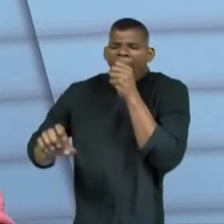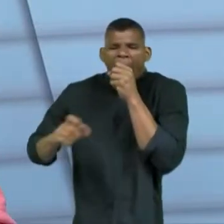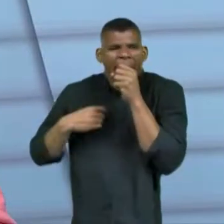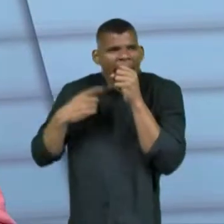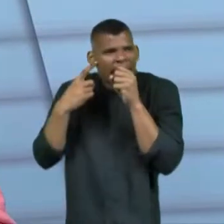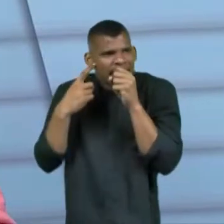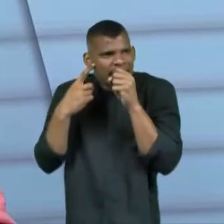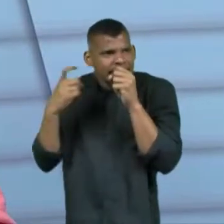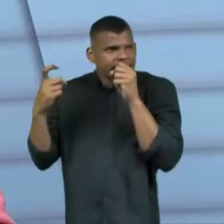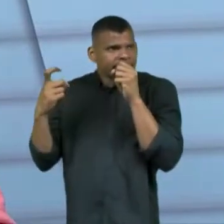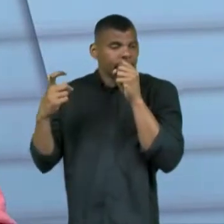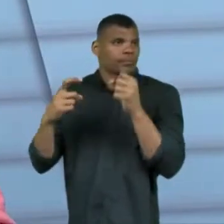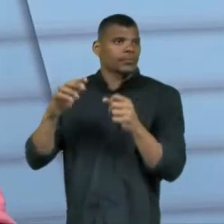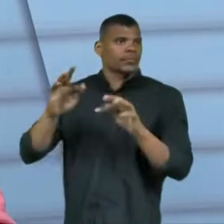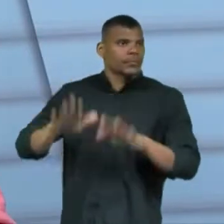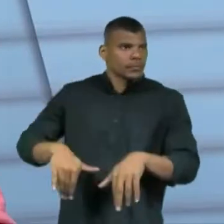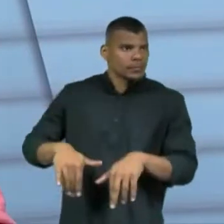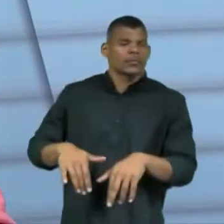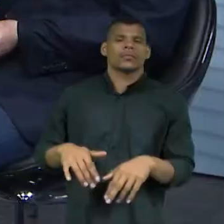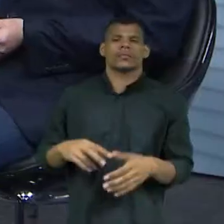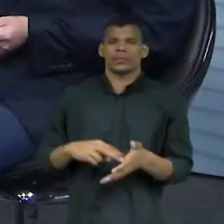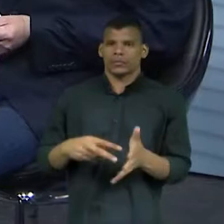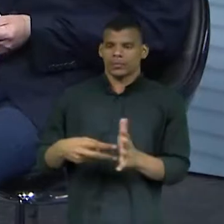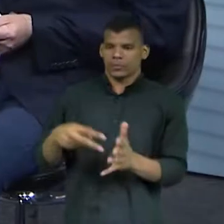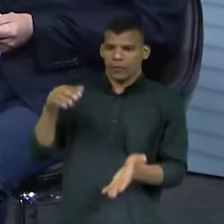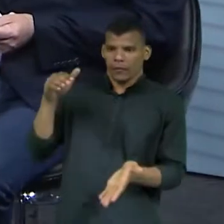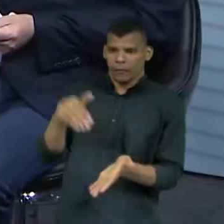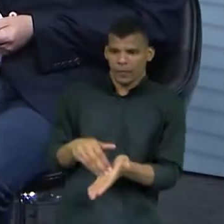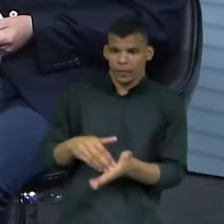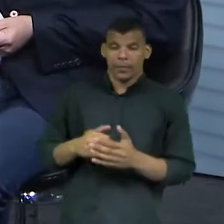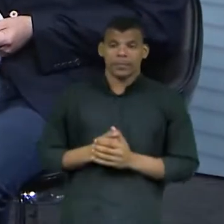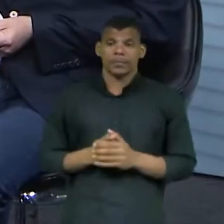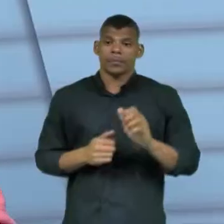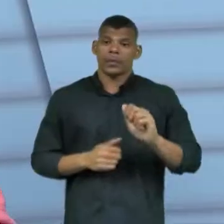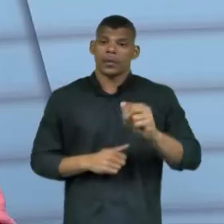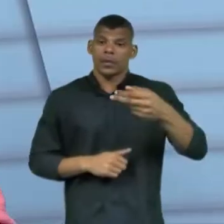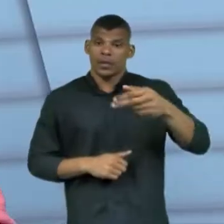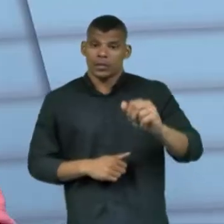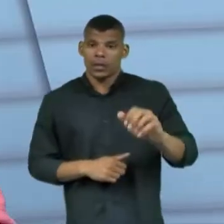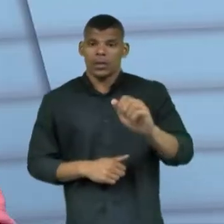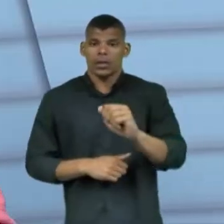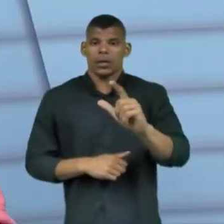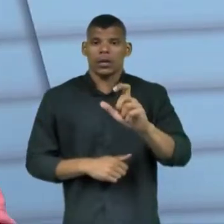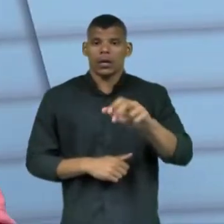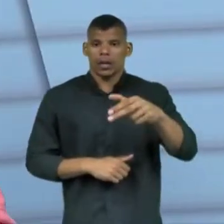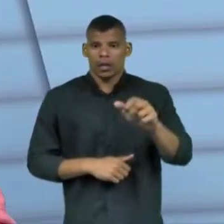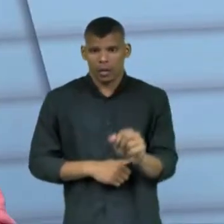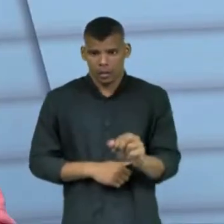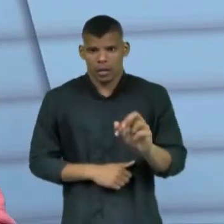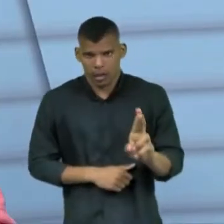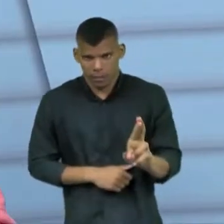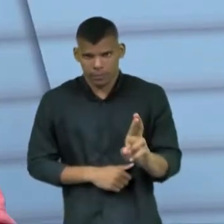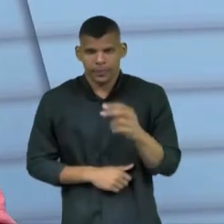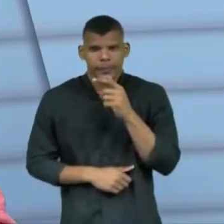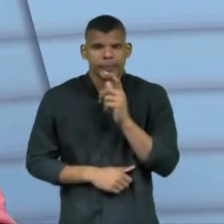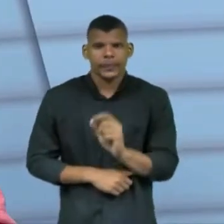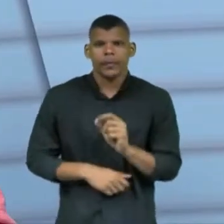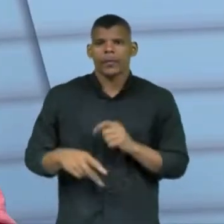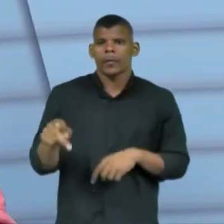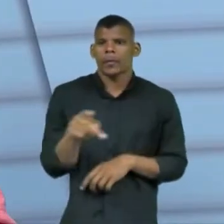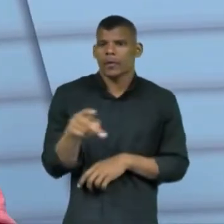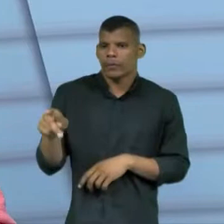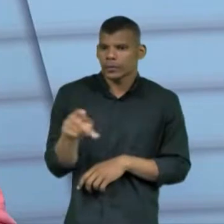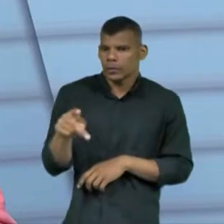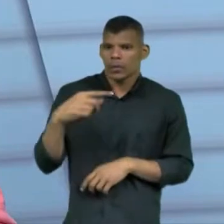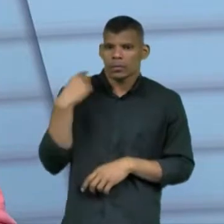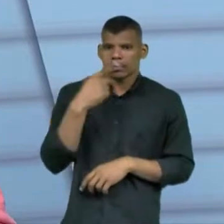fim, finaliza a votação. Muito bem. Estou aqui com a doutora Ana Carolina Alencar, que é professora, ela é advogada, atua na